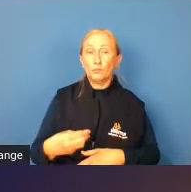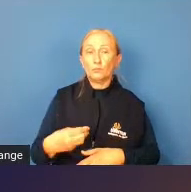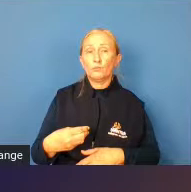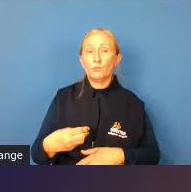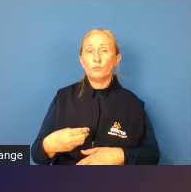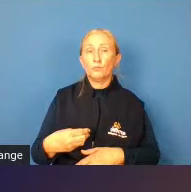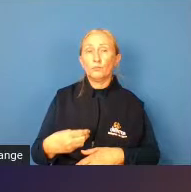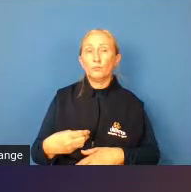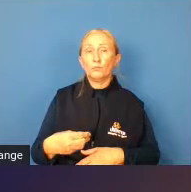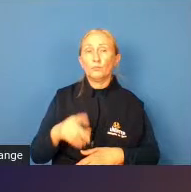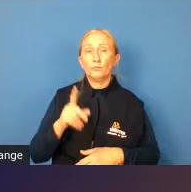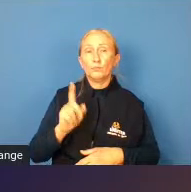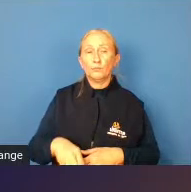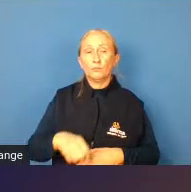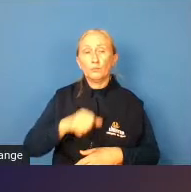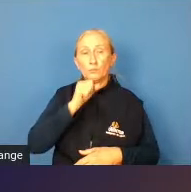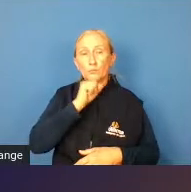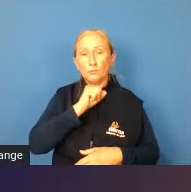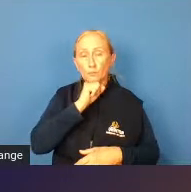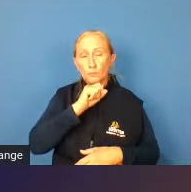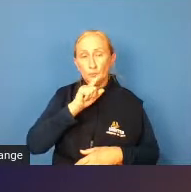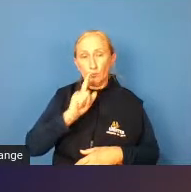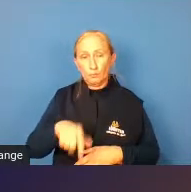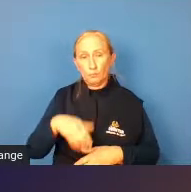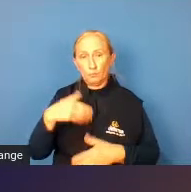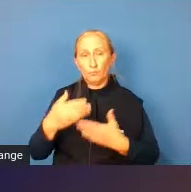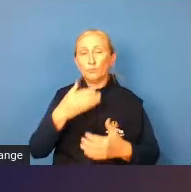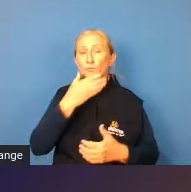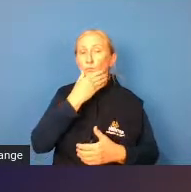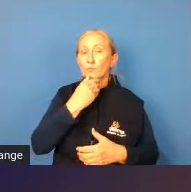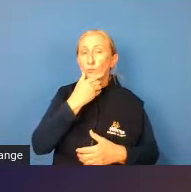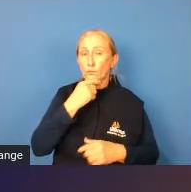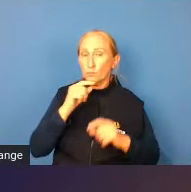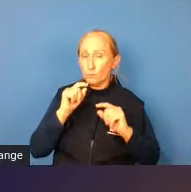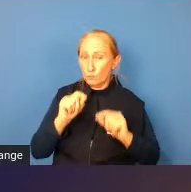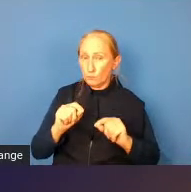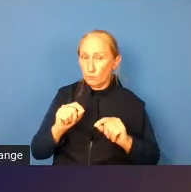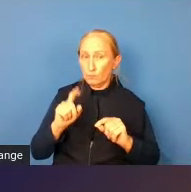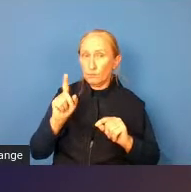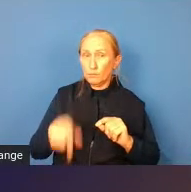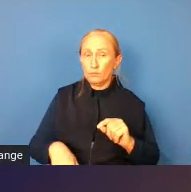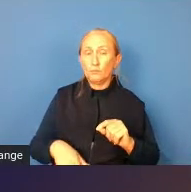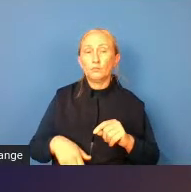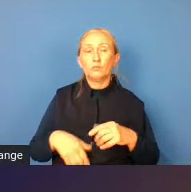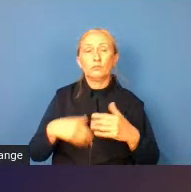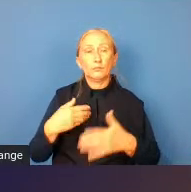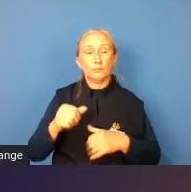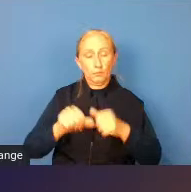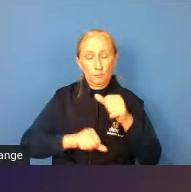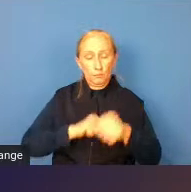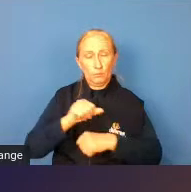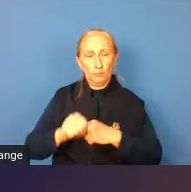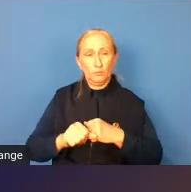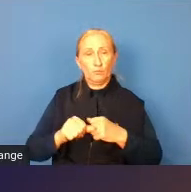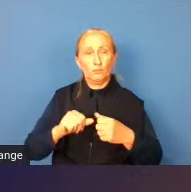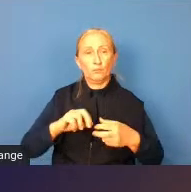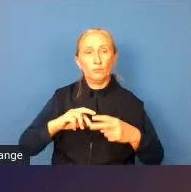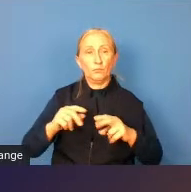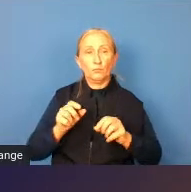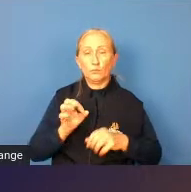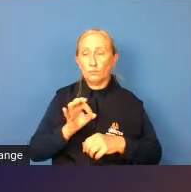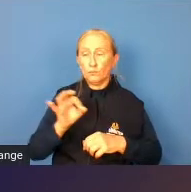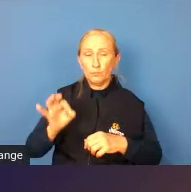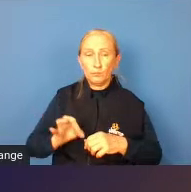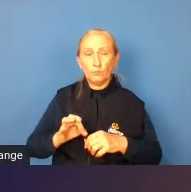quanto mais velho principalmente no quesito do homem quanto mais velho o homem é mais mutações genéticas tem no espermatozoide